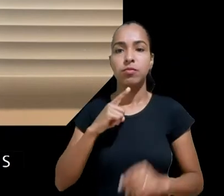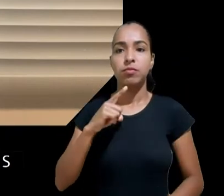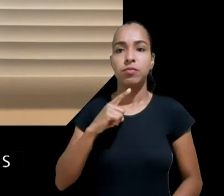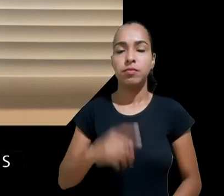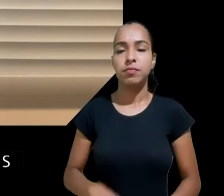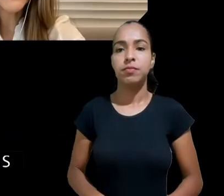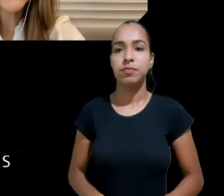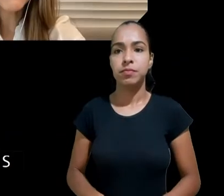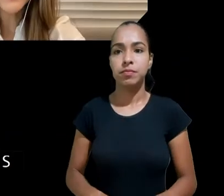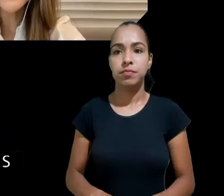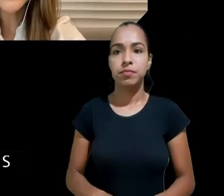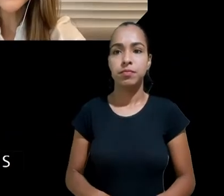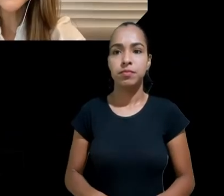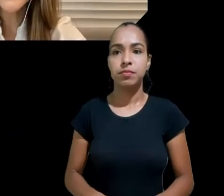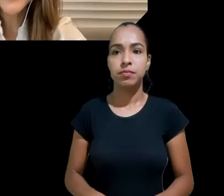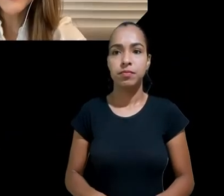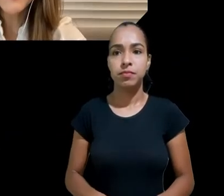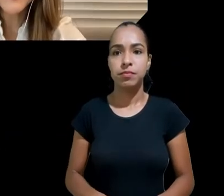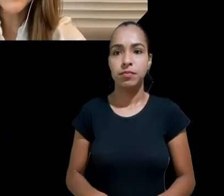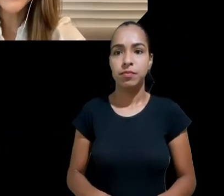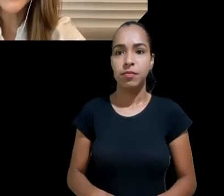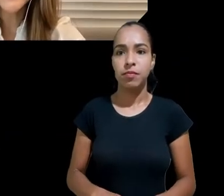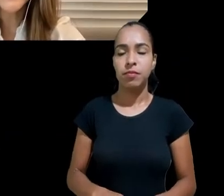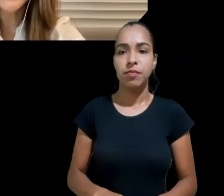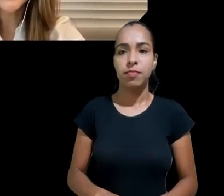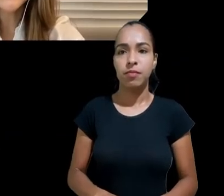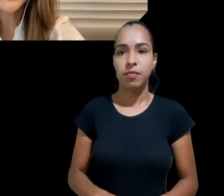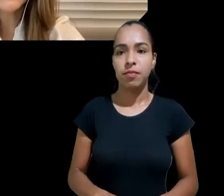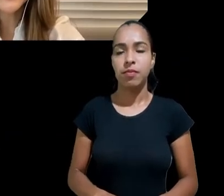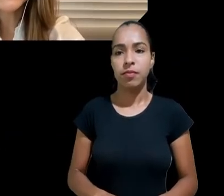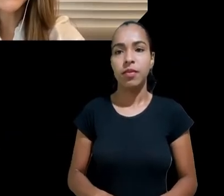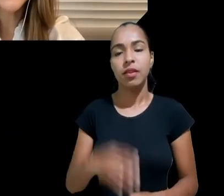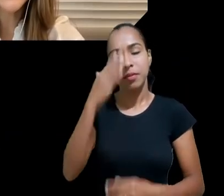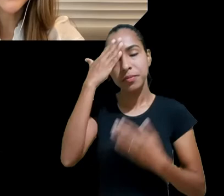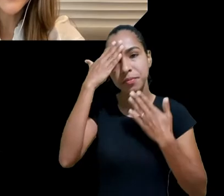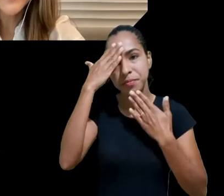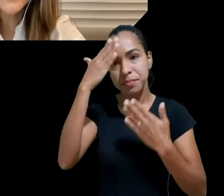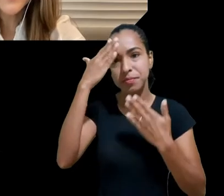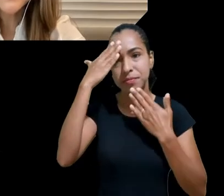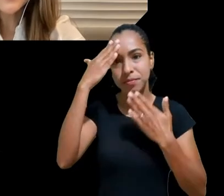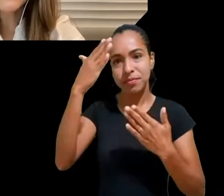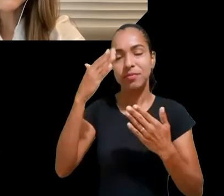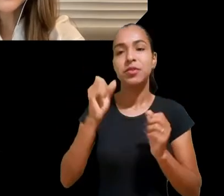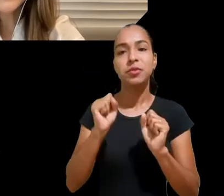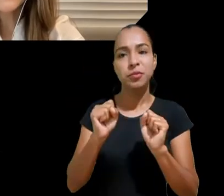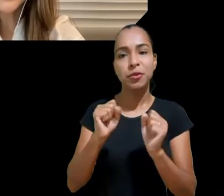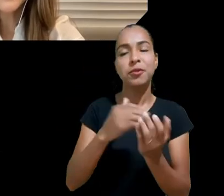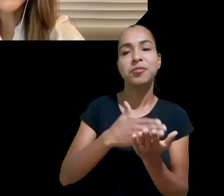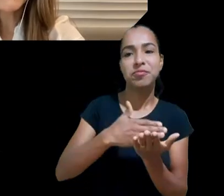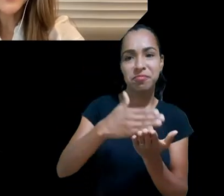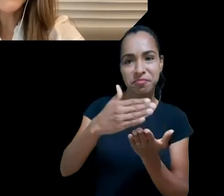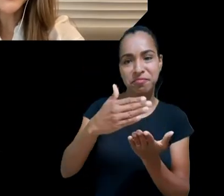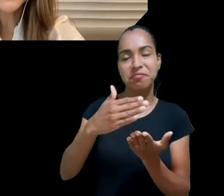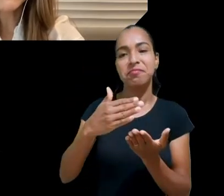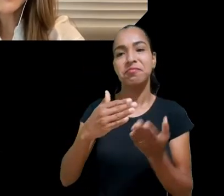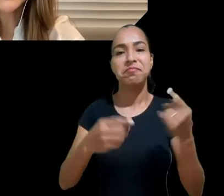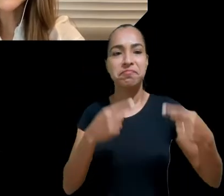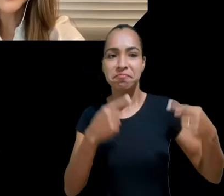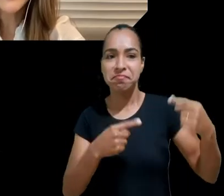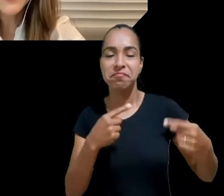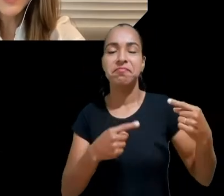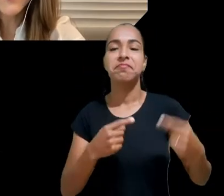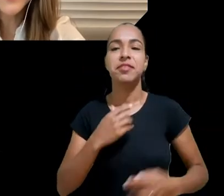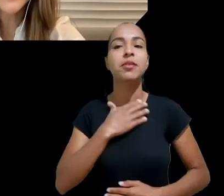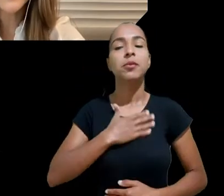passo a palavra para você novamente, agradecendo a oportunidade e reiterando aqui o grande prazer que é estar com você, uma grande amiga, uma grande